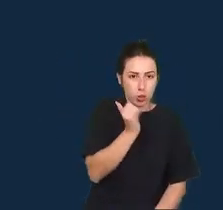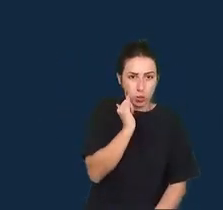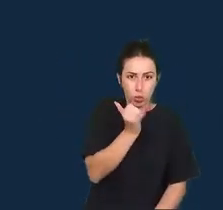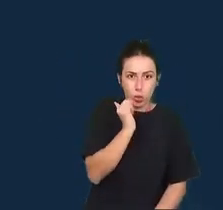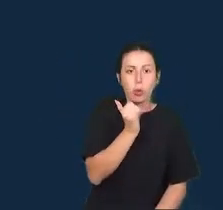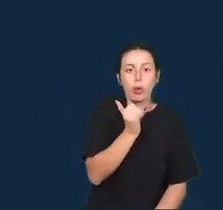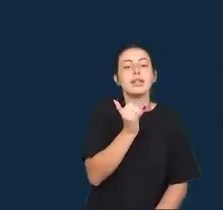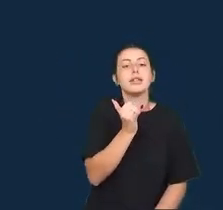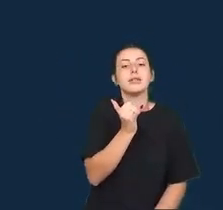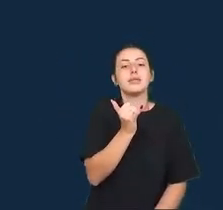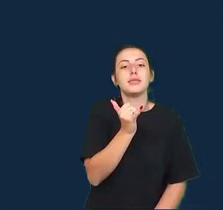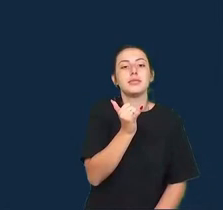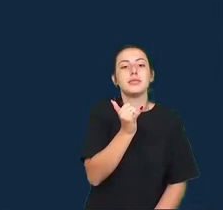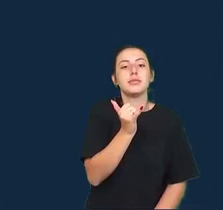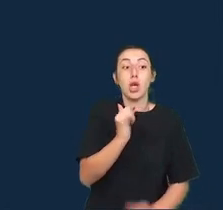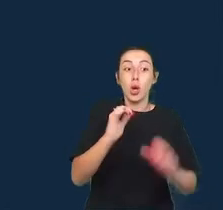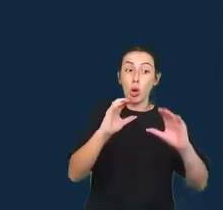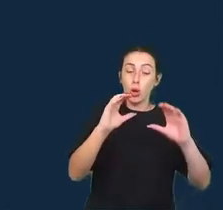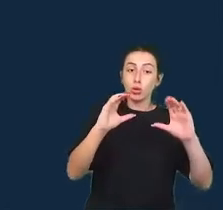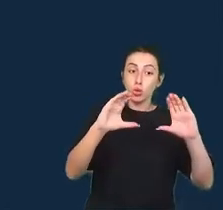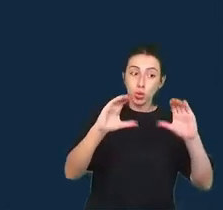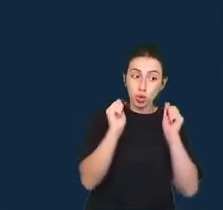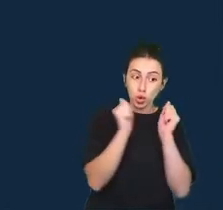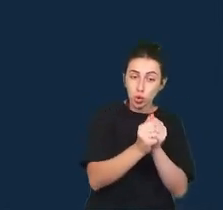como sobre dados.